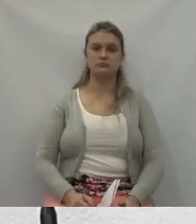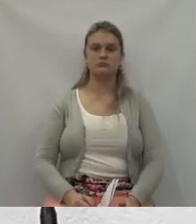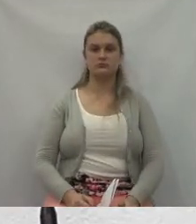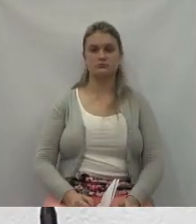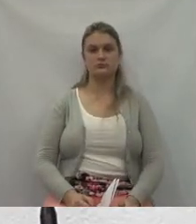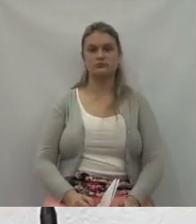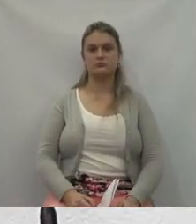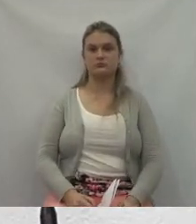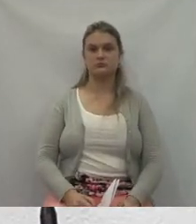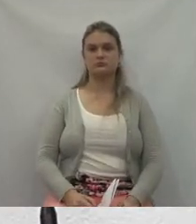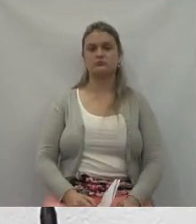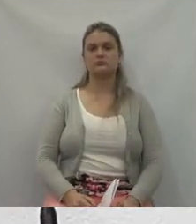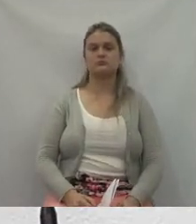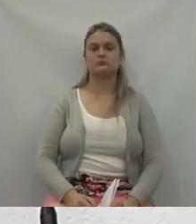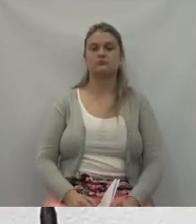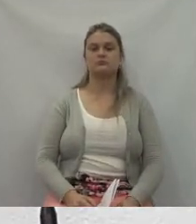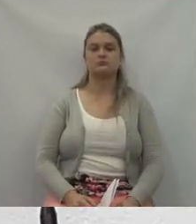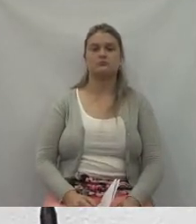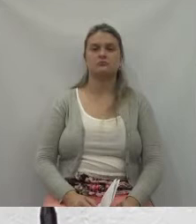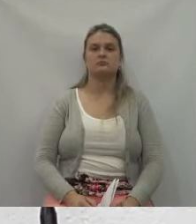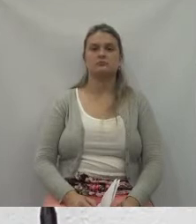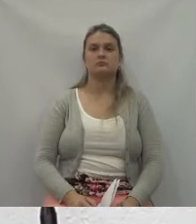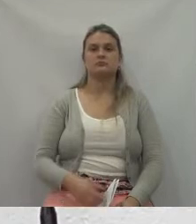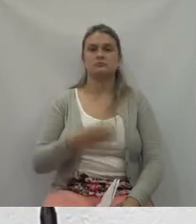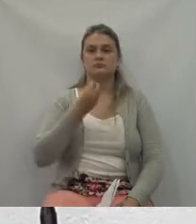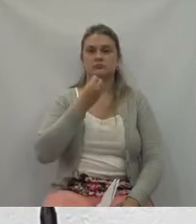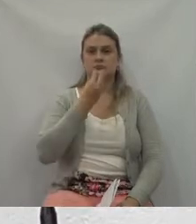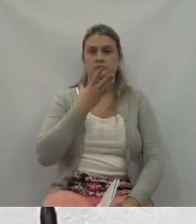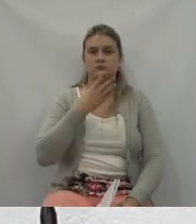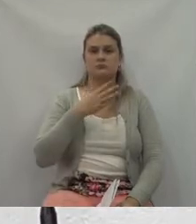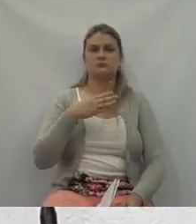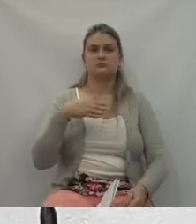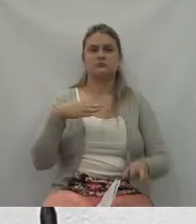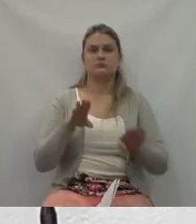Bom, e os acadêmicos de direito,